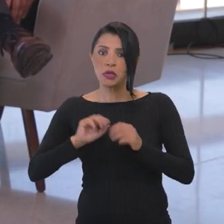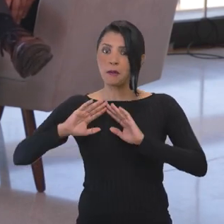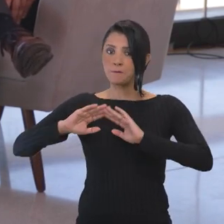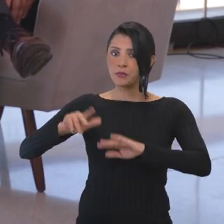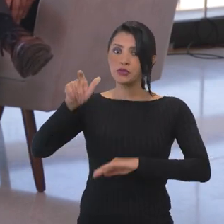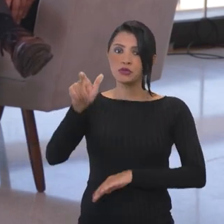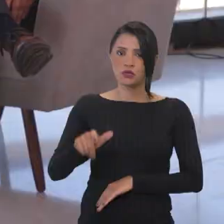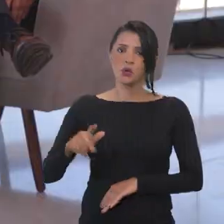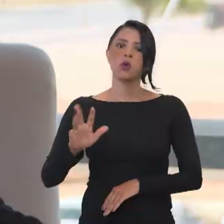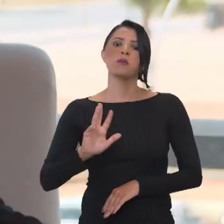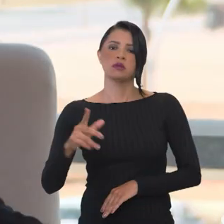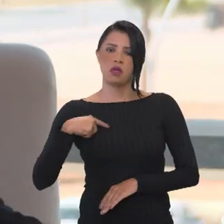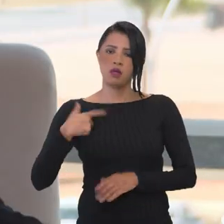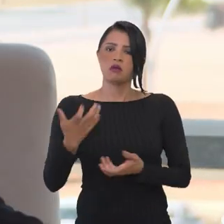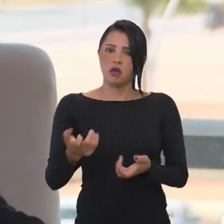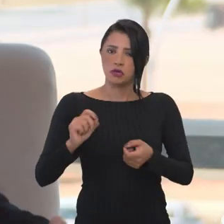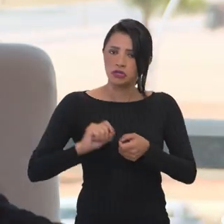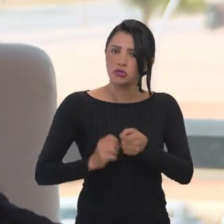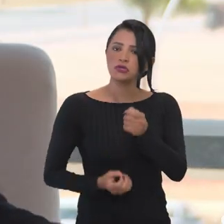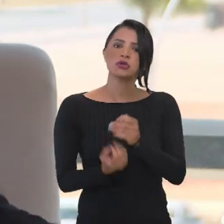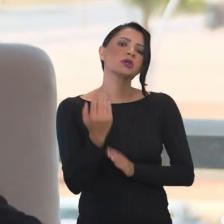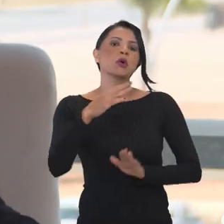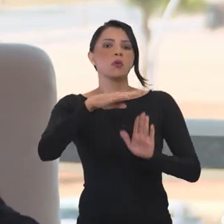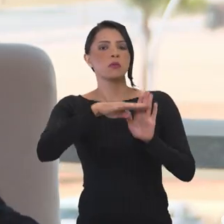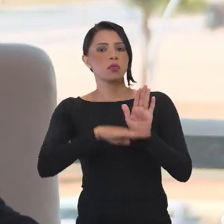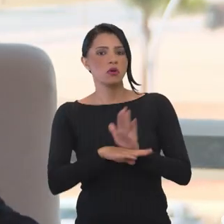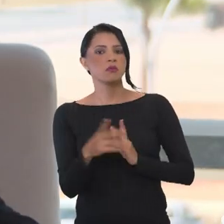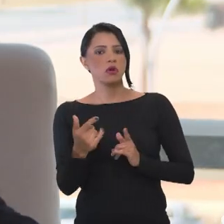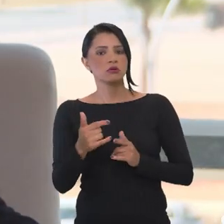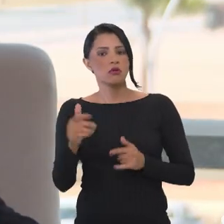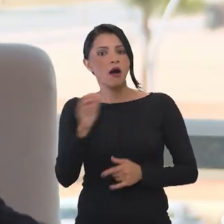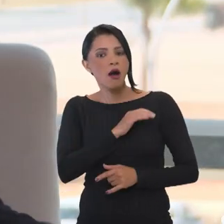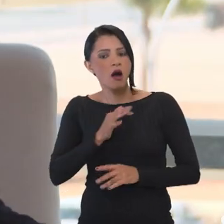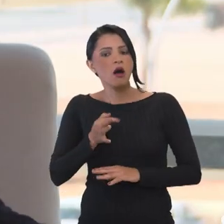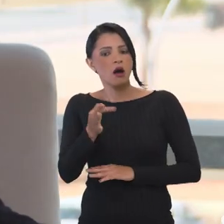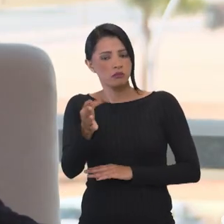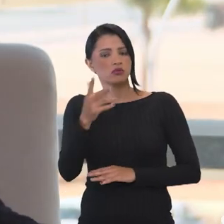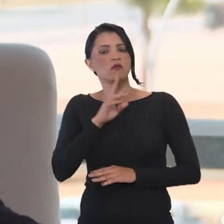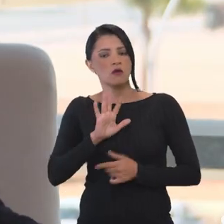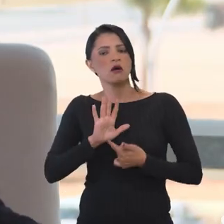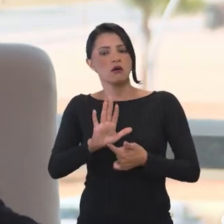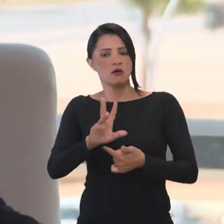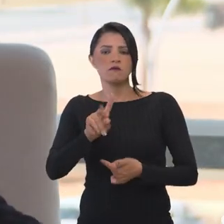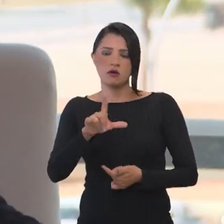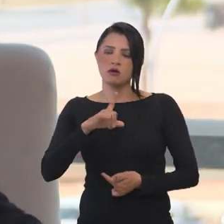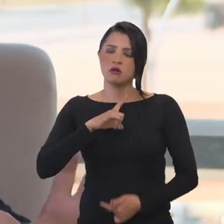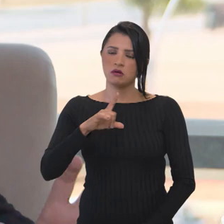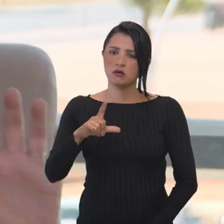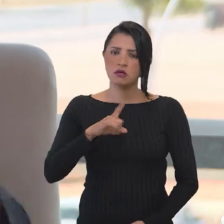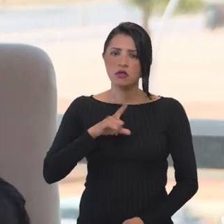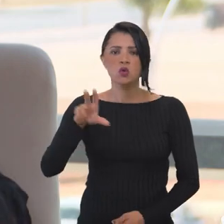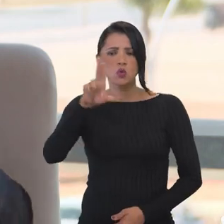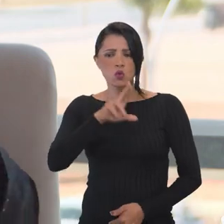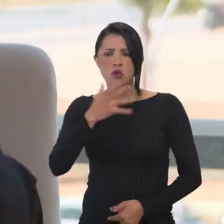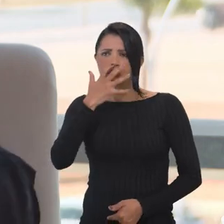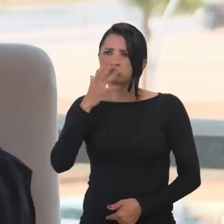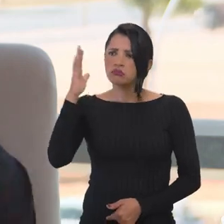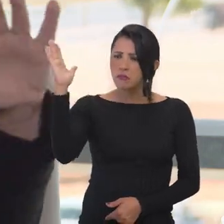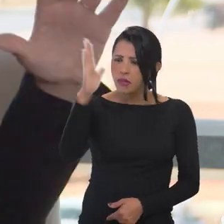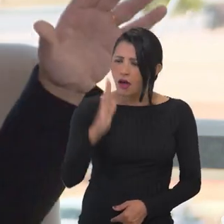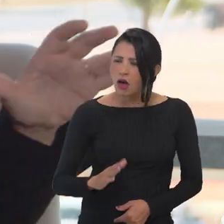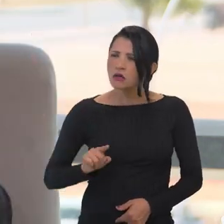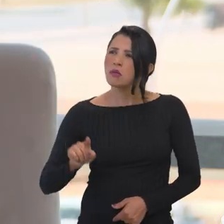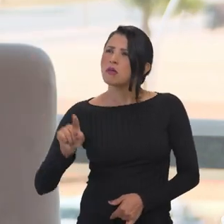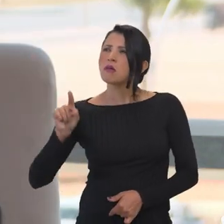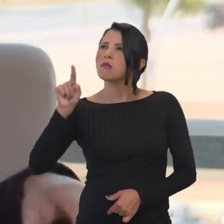feito a pedido do presidente, né? Ele quer que a gente faça um programa nisso, né? Então, em breve a gente vai trazer aqui. É usar, olhar o